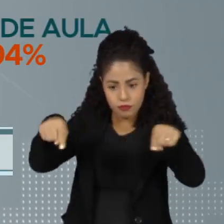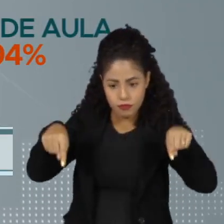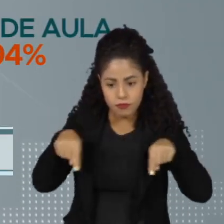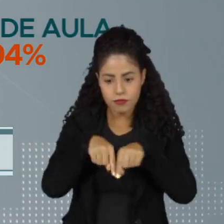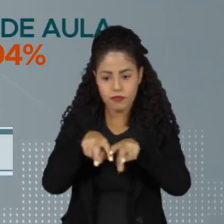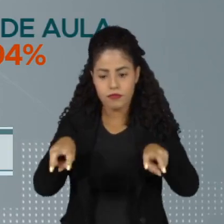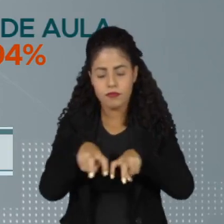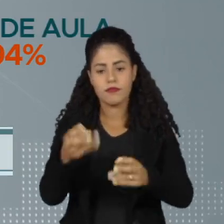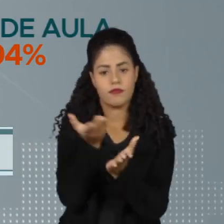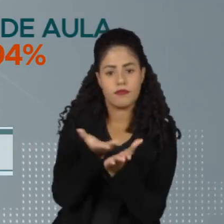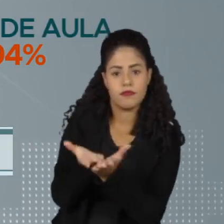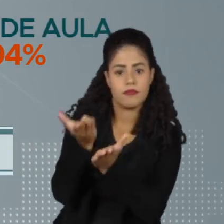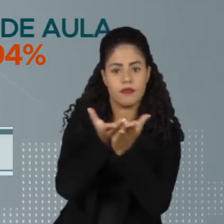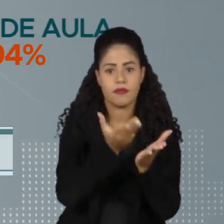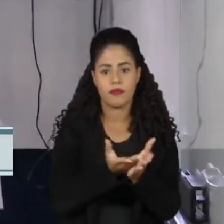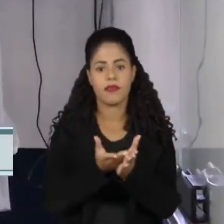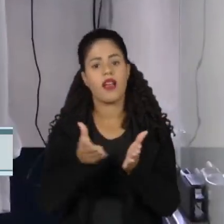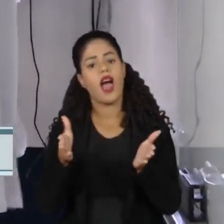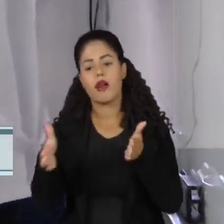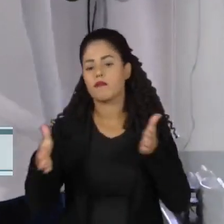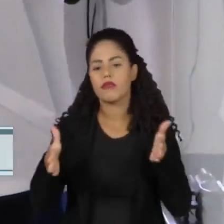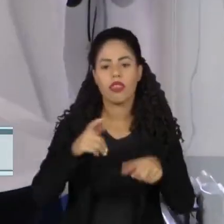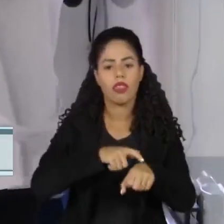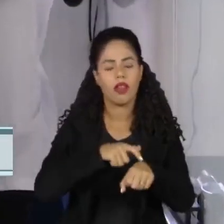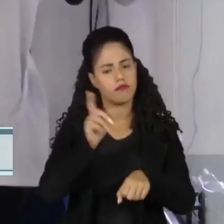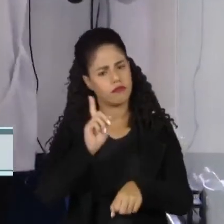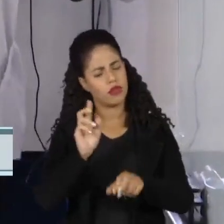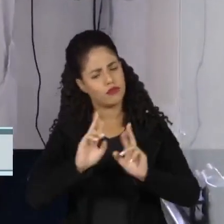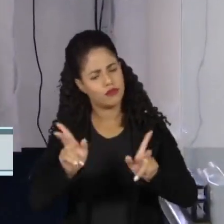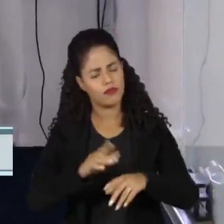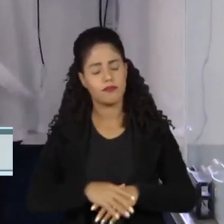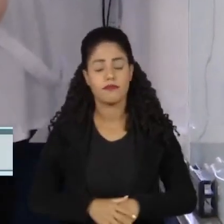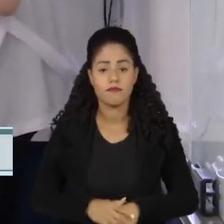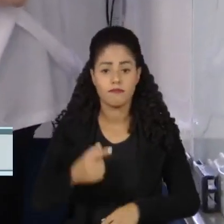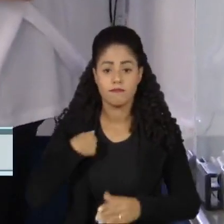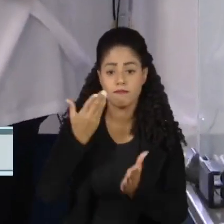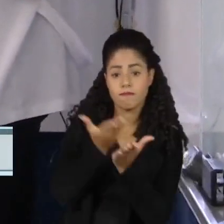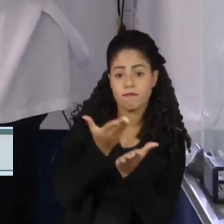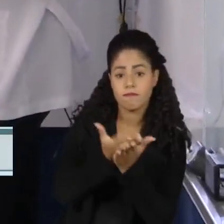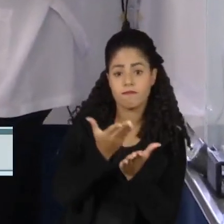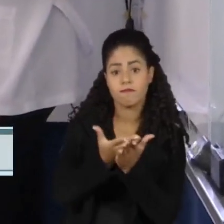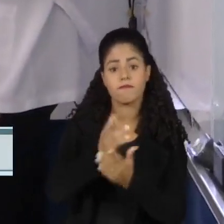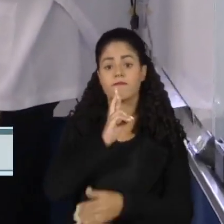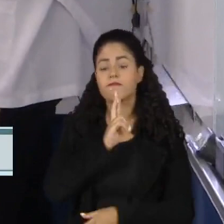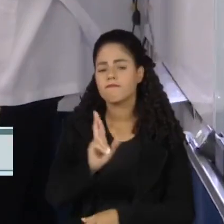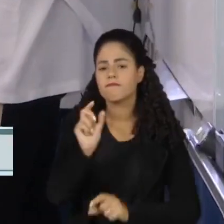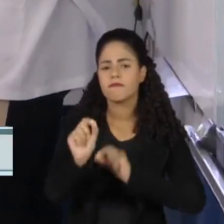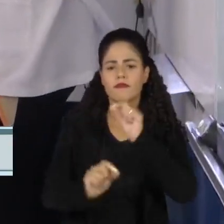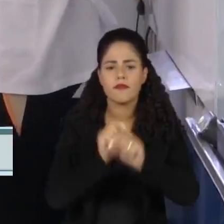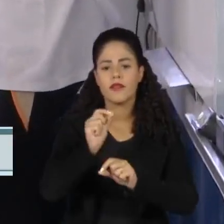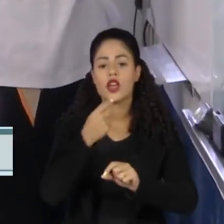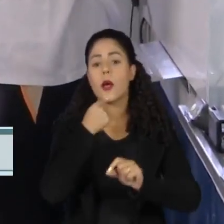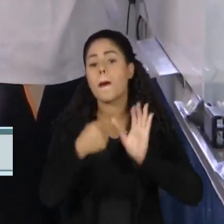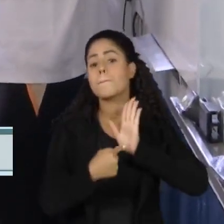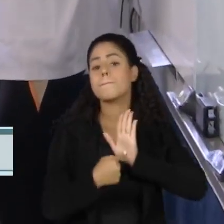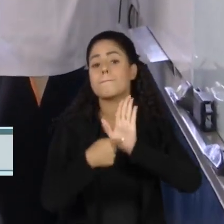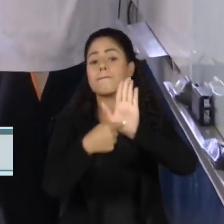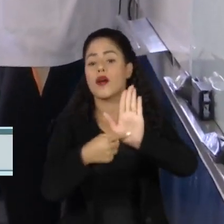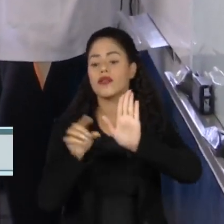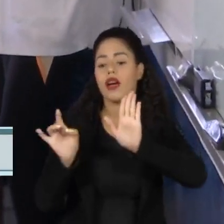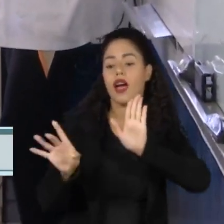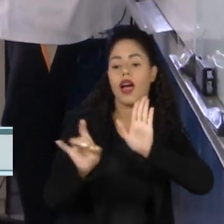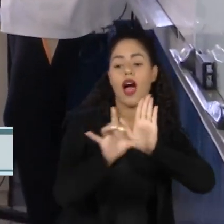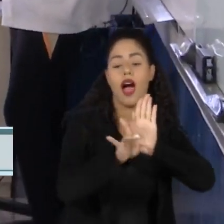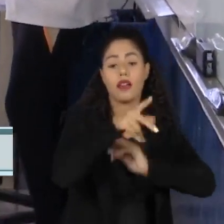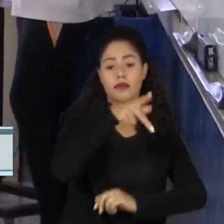E não por tempo de serviço. Os resultados do estudo são importantes porque são a voz dos próprios